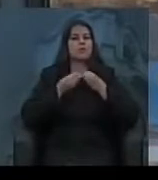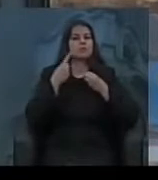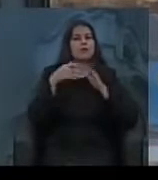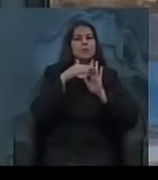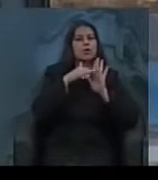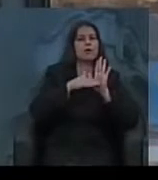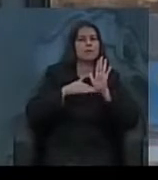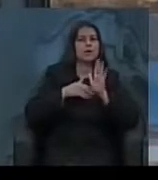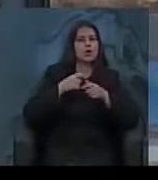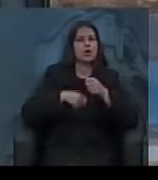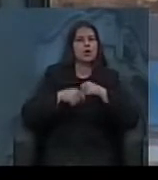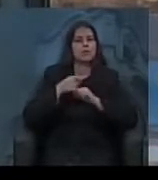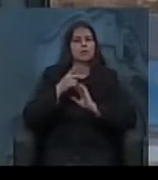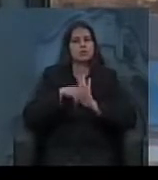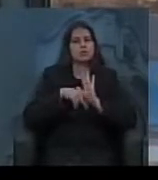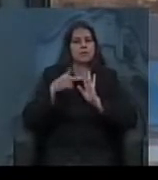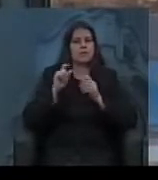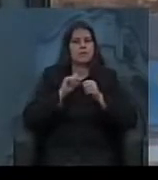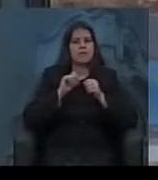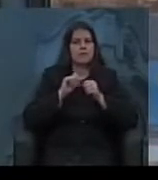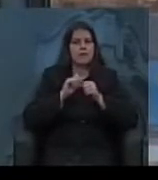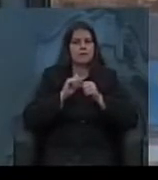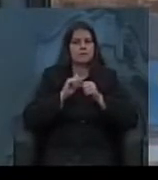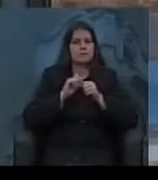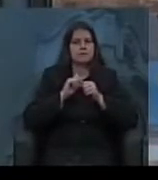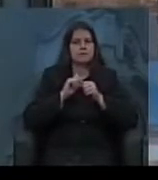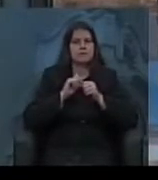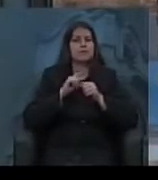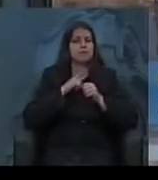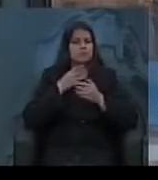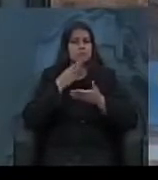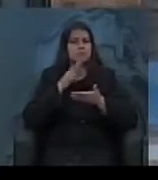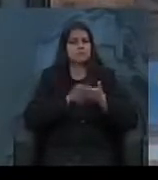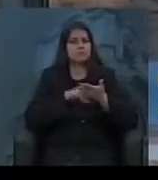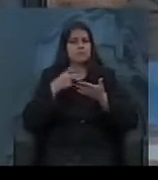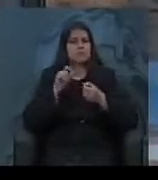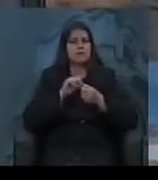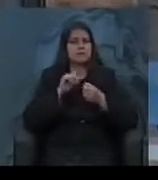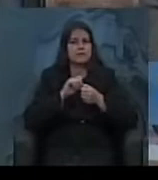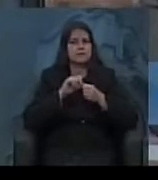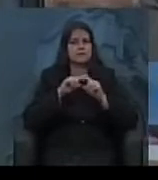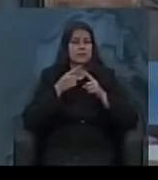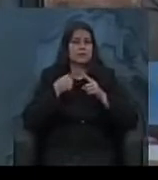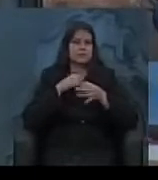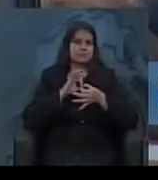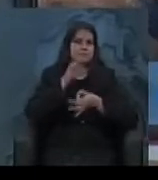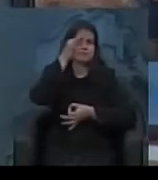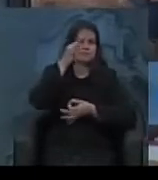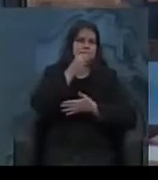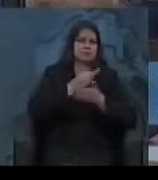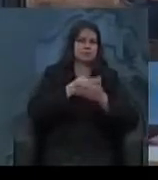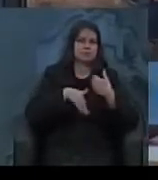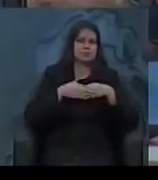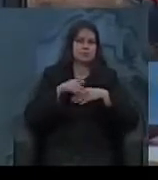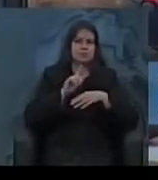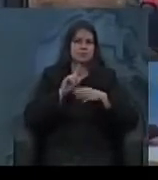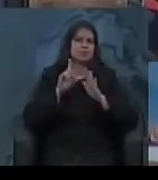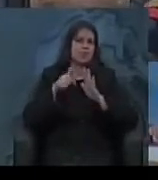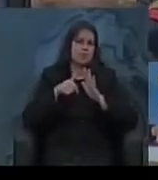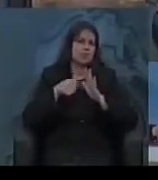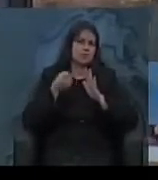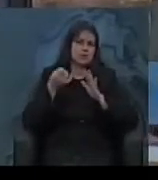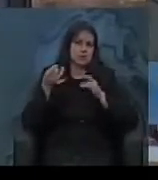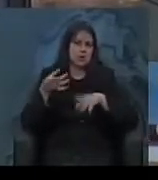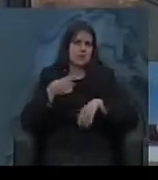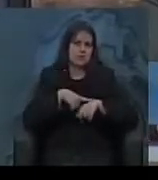econômico e do projeto do Vargas está dentro da carta de testamento, que, infelizmente, a gente não vai ter tempo de ler. De repente, no finalzinho,